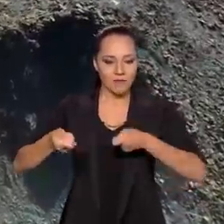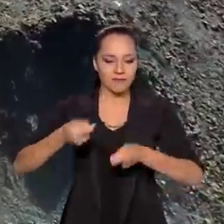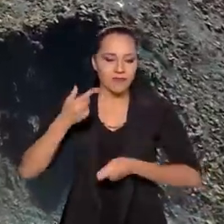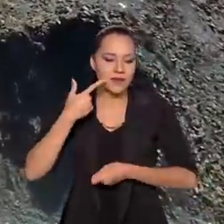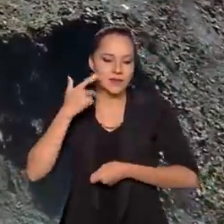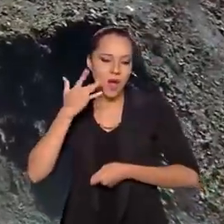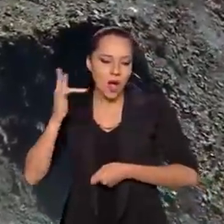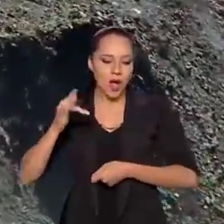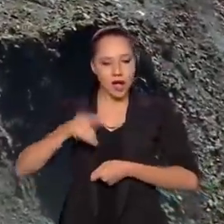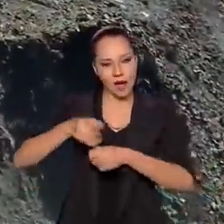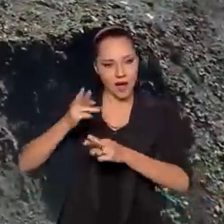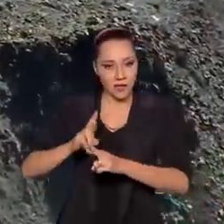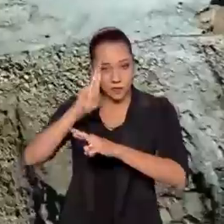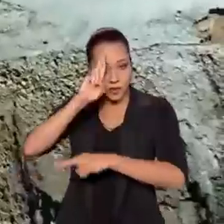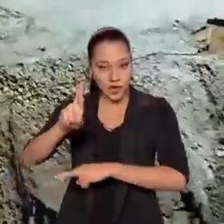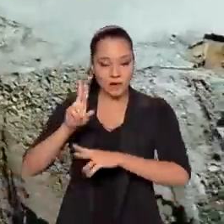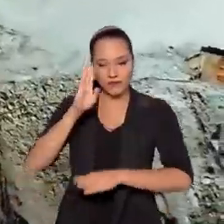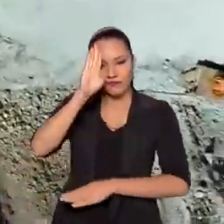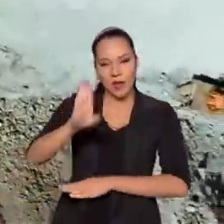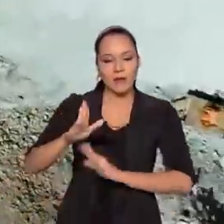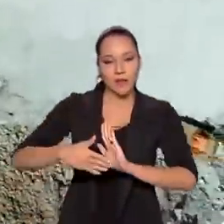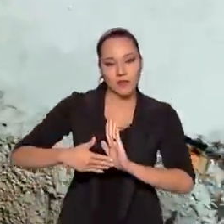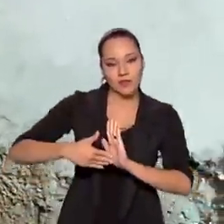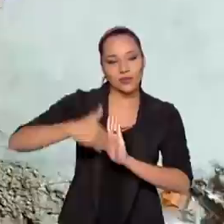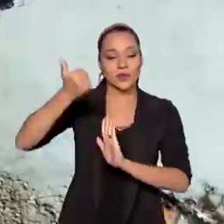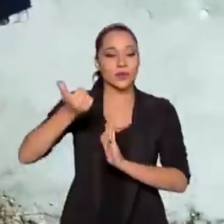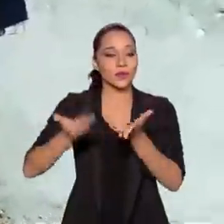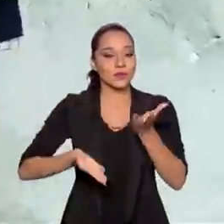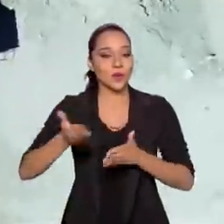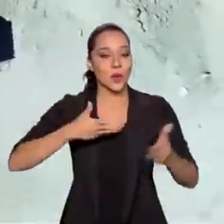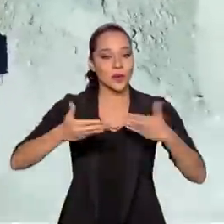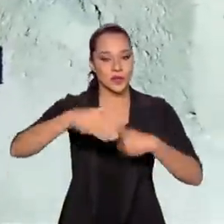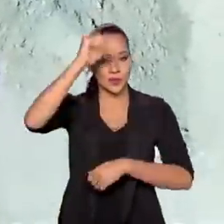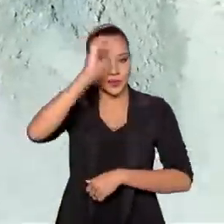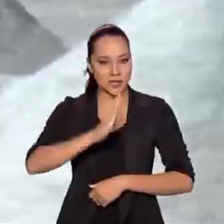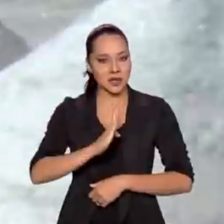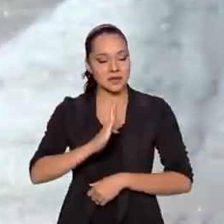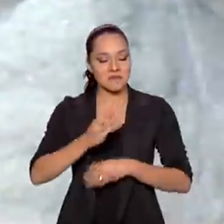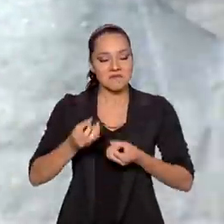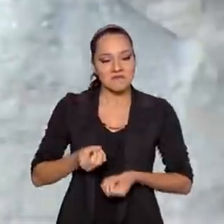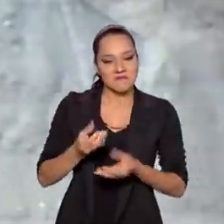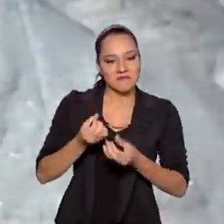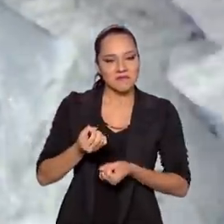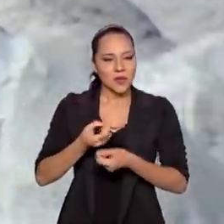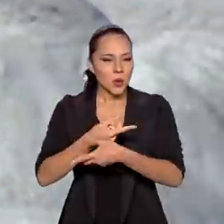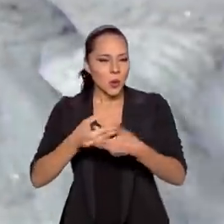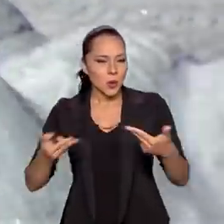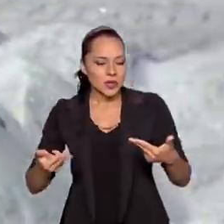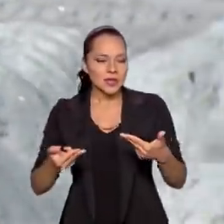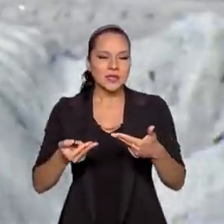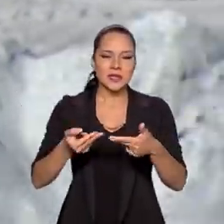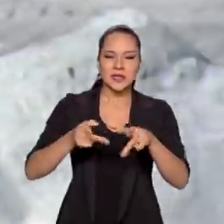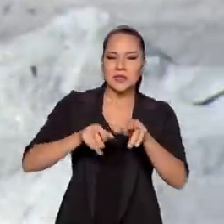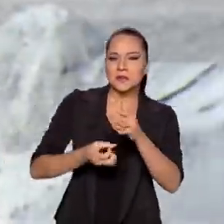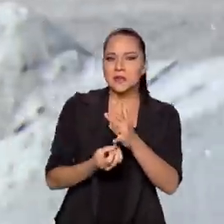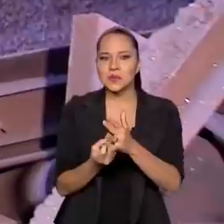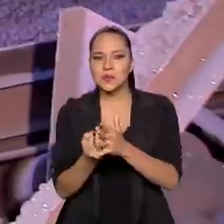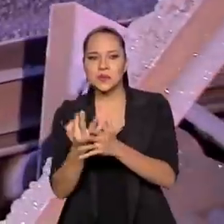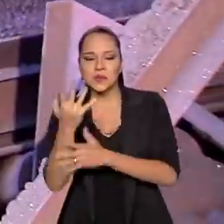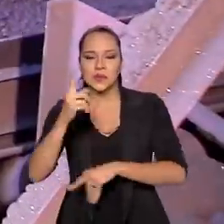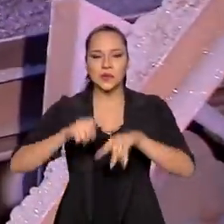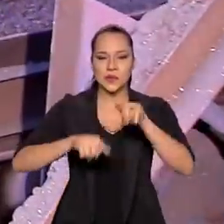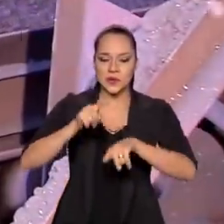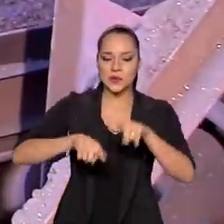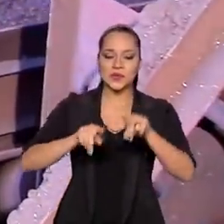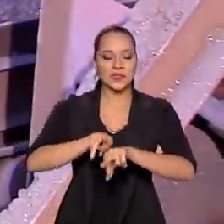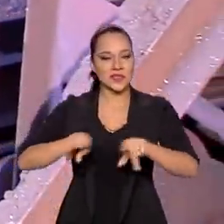responsável direta pelos saldos positivos da balança comercial brasileira e fornece matéria-prima para uma infinidade de